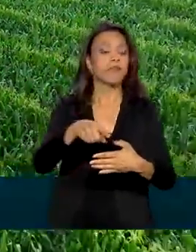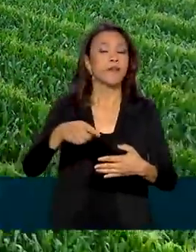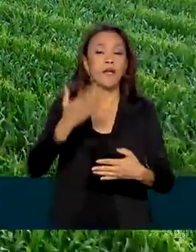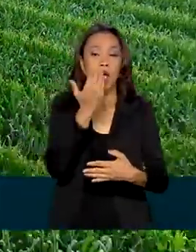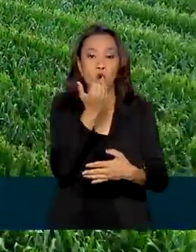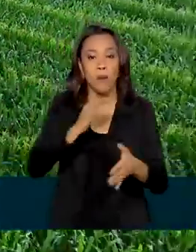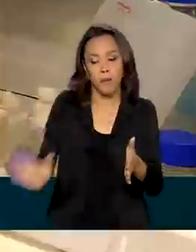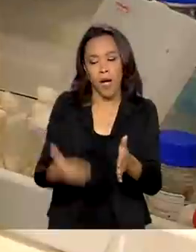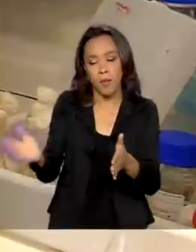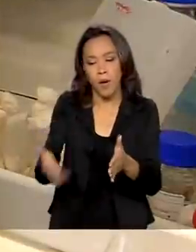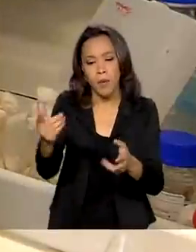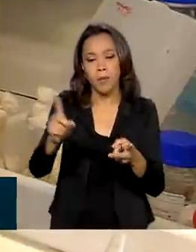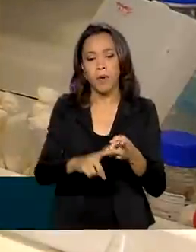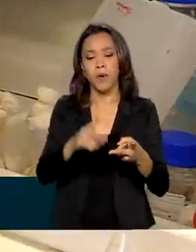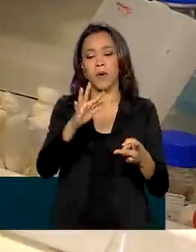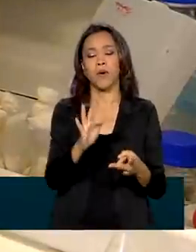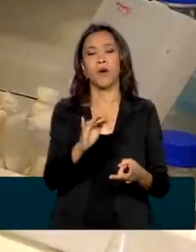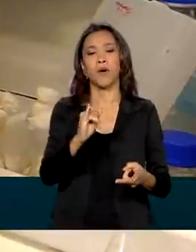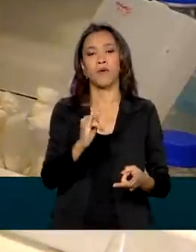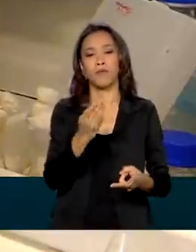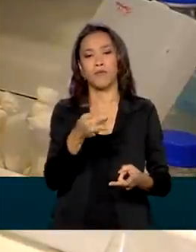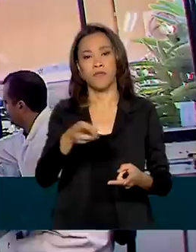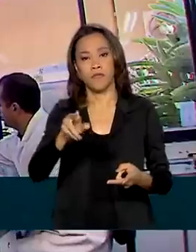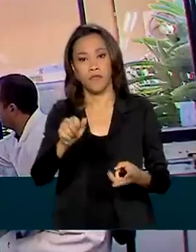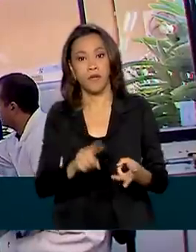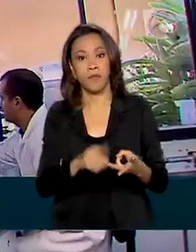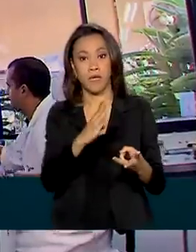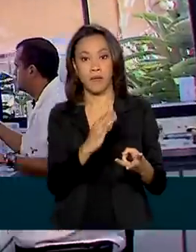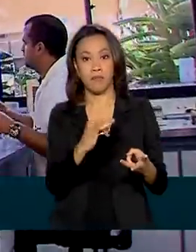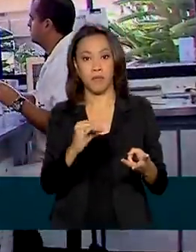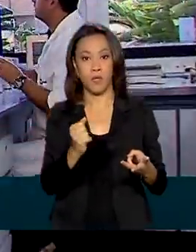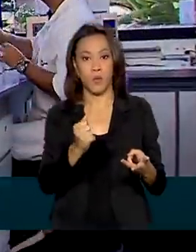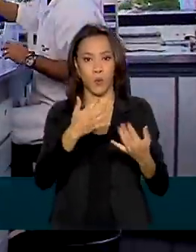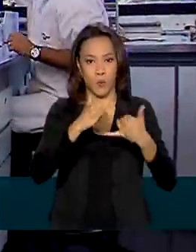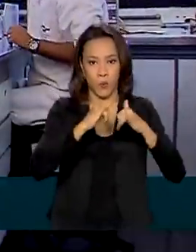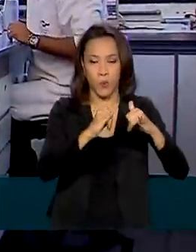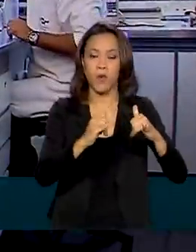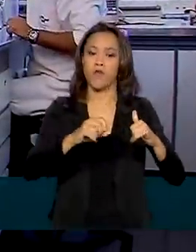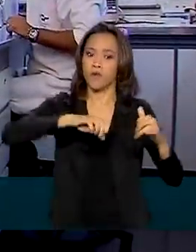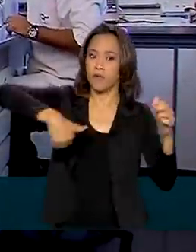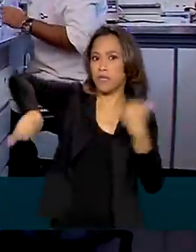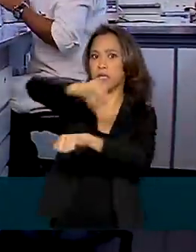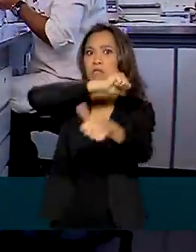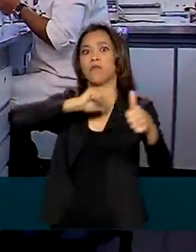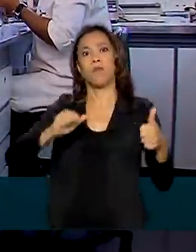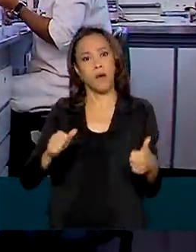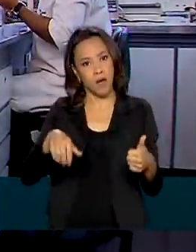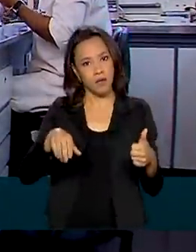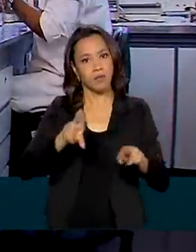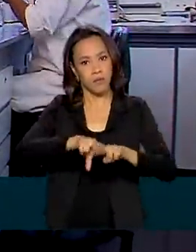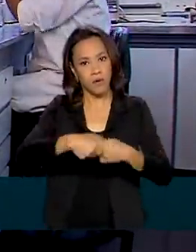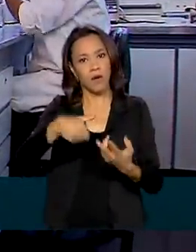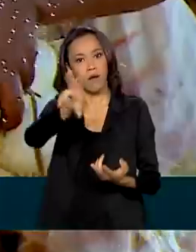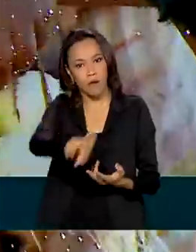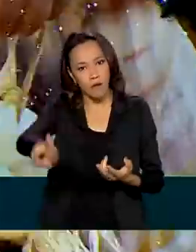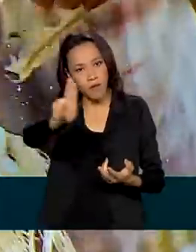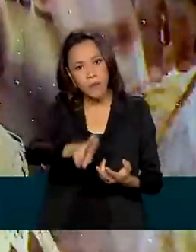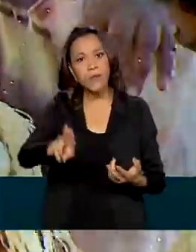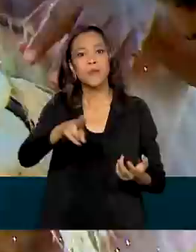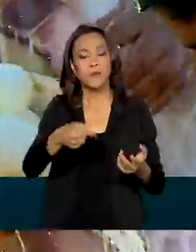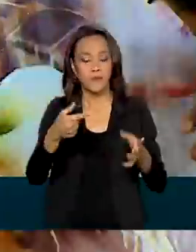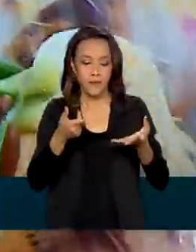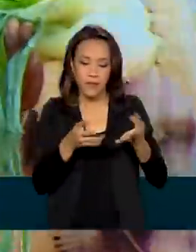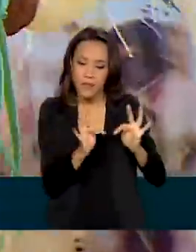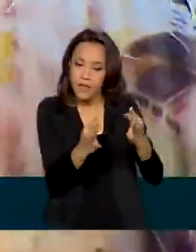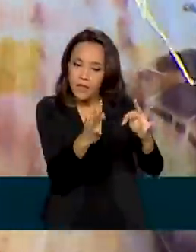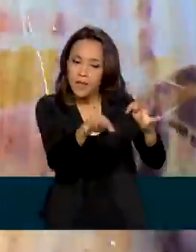alimentos, fibras e bioenergia no Brasil foi impulsionada e transformada com o uso da tecnologia, o